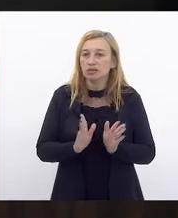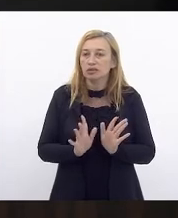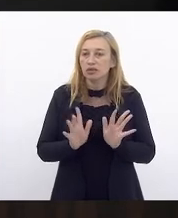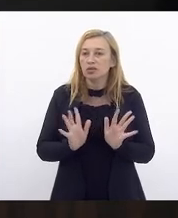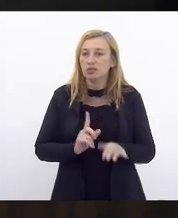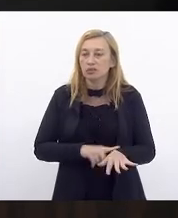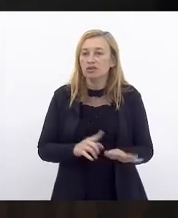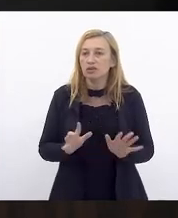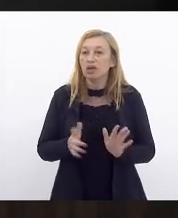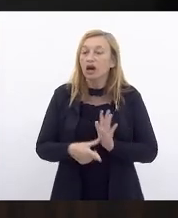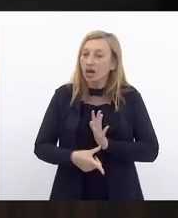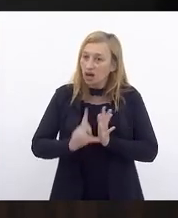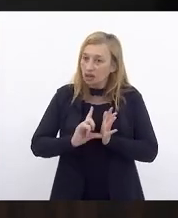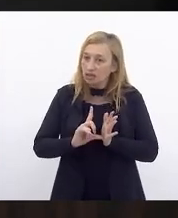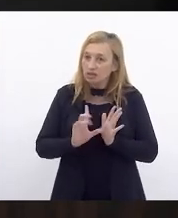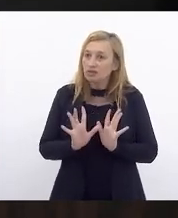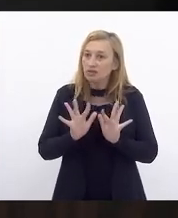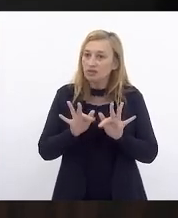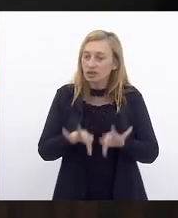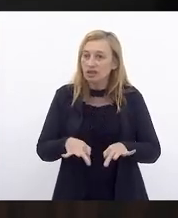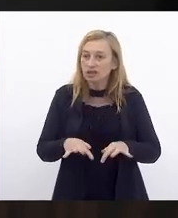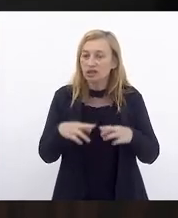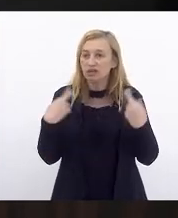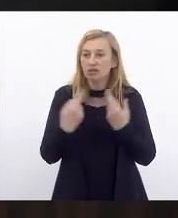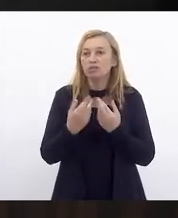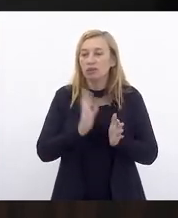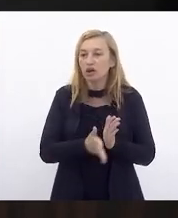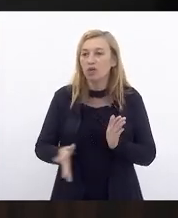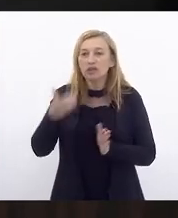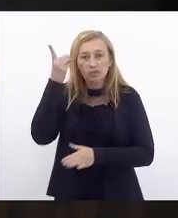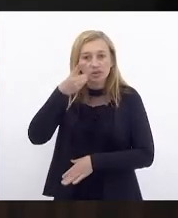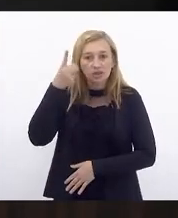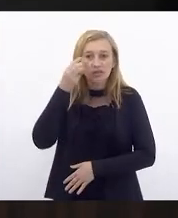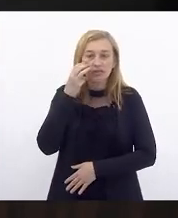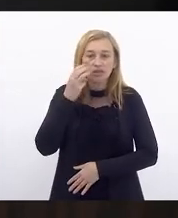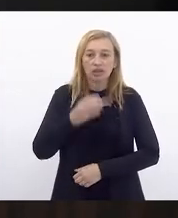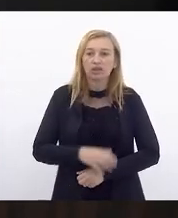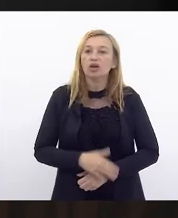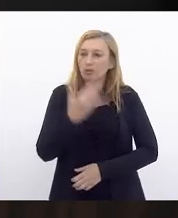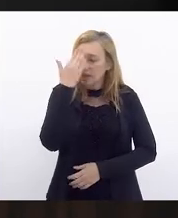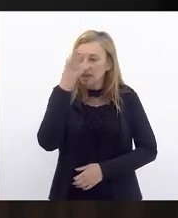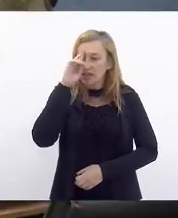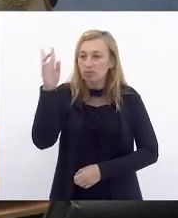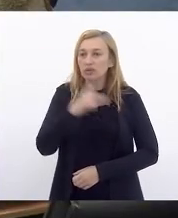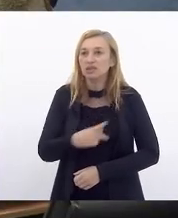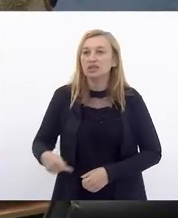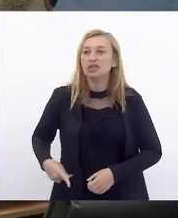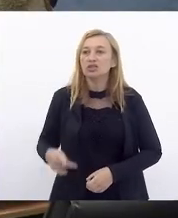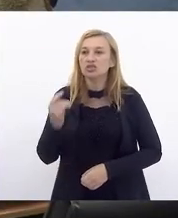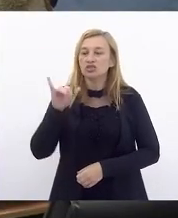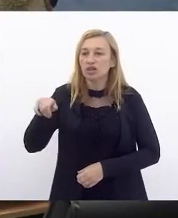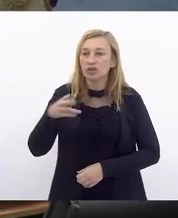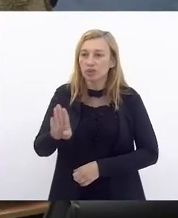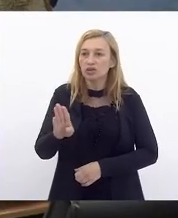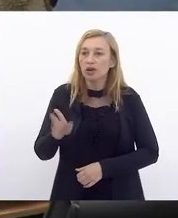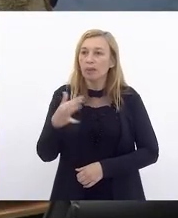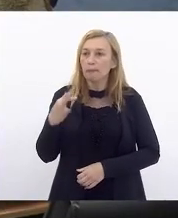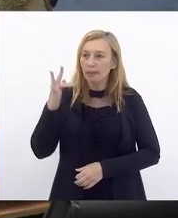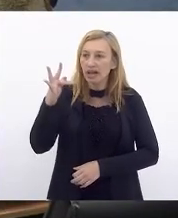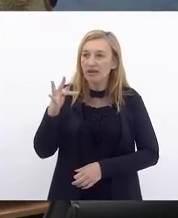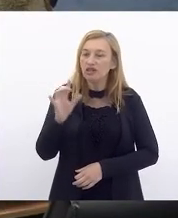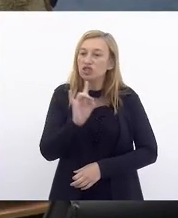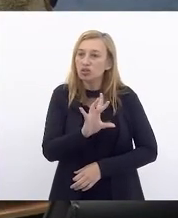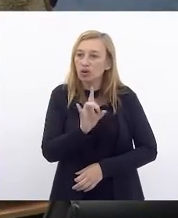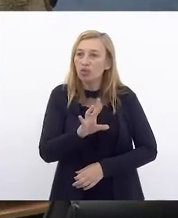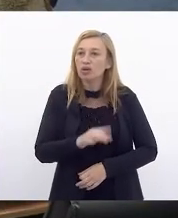expedientes finales. Antes de encerrar a sessão, pela ordem do deputado Valdeque Carneiro. Obrigado, presidente Jair Bittencourt. Serei muito breve. Apenas